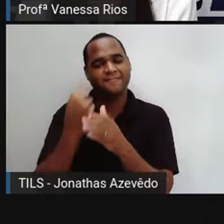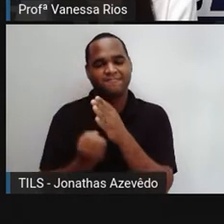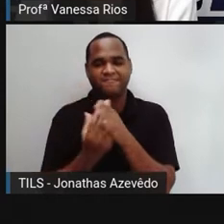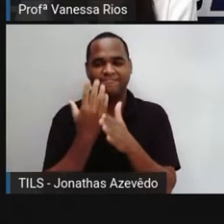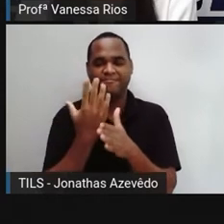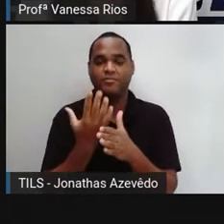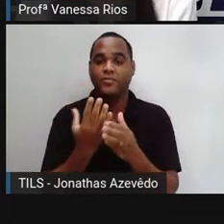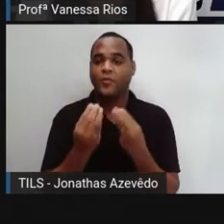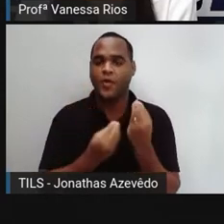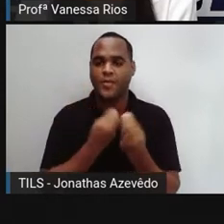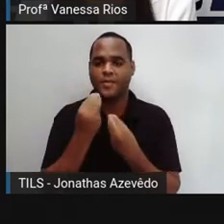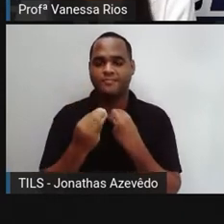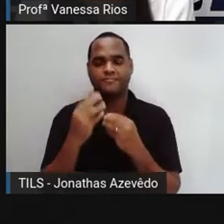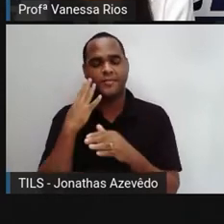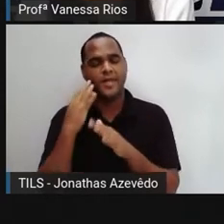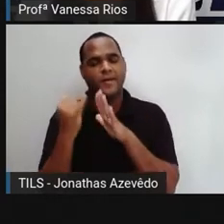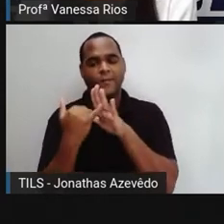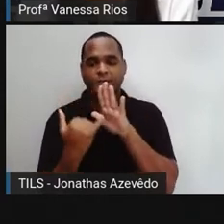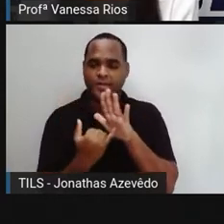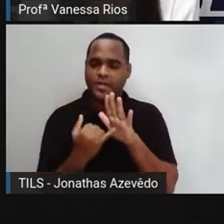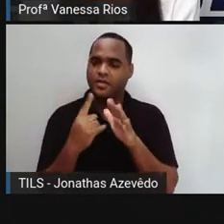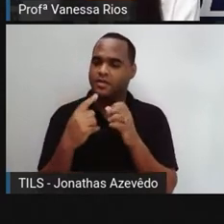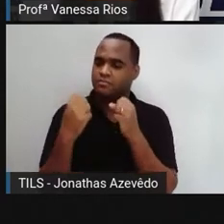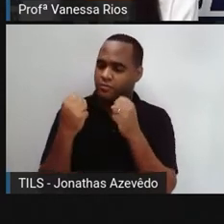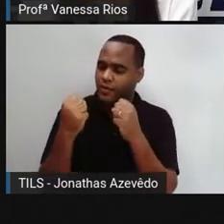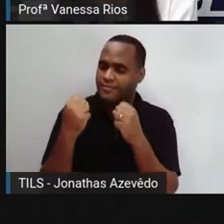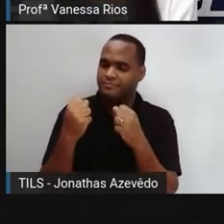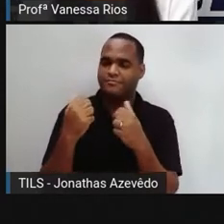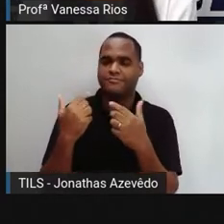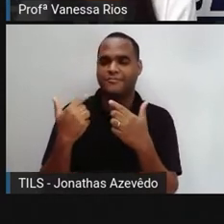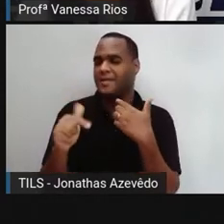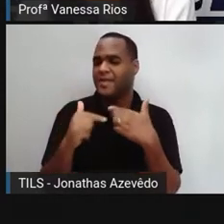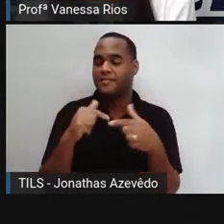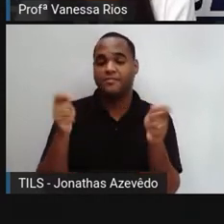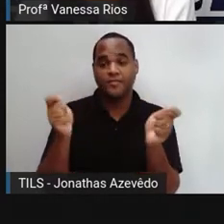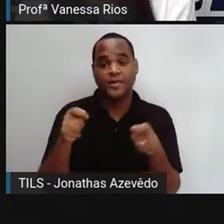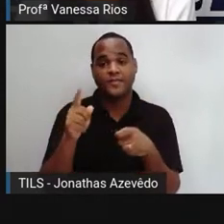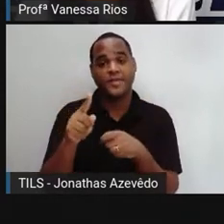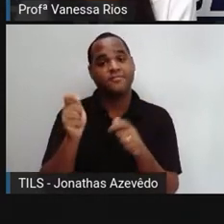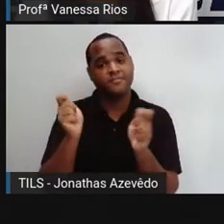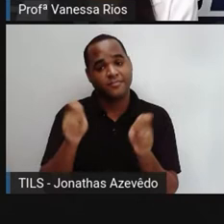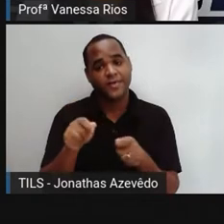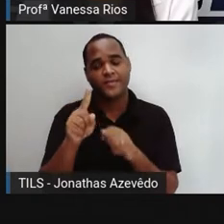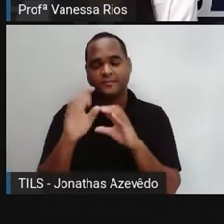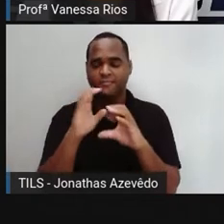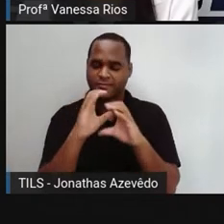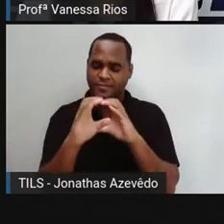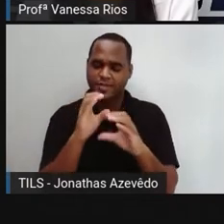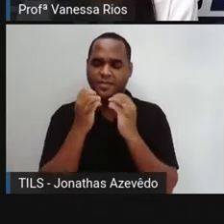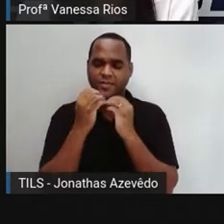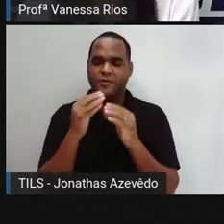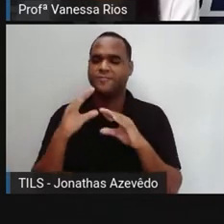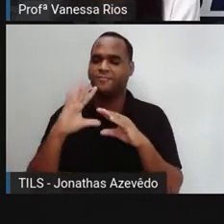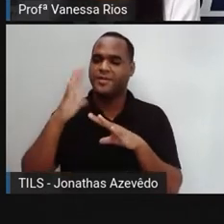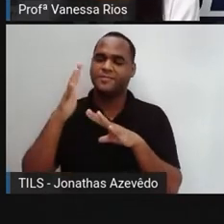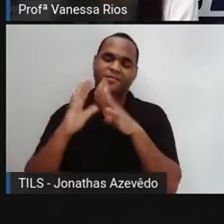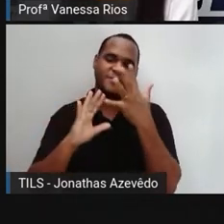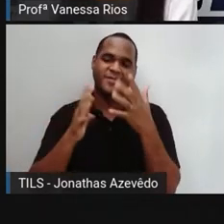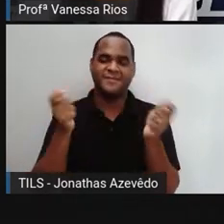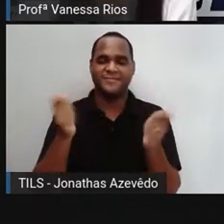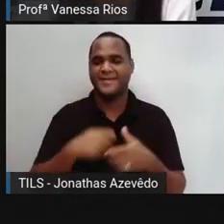como aí instrumento, como ferramenta que proporciona que a comunicação aconteça.